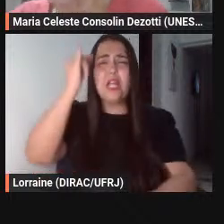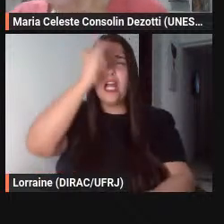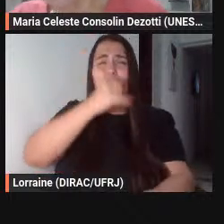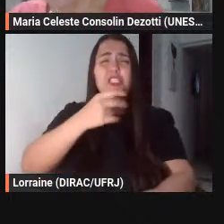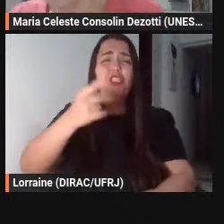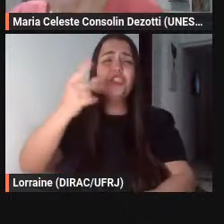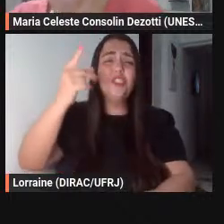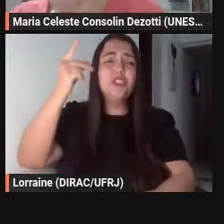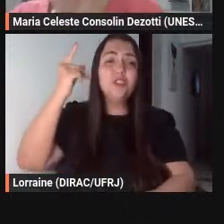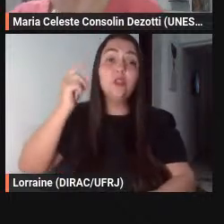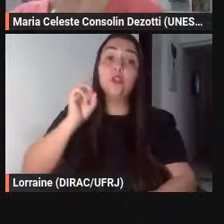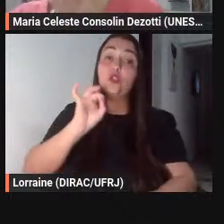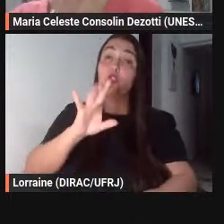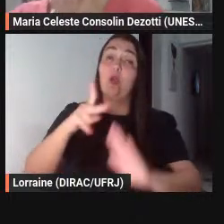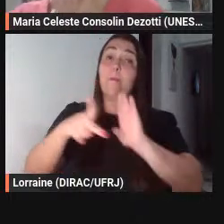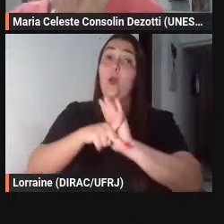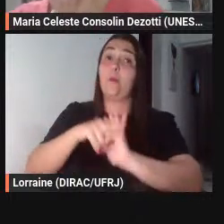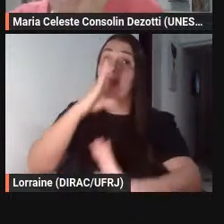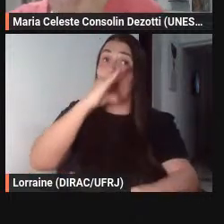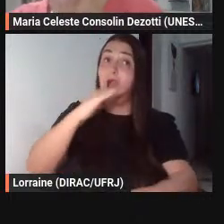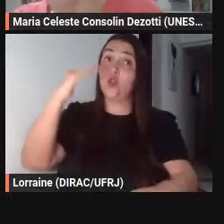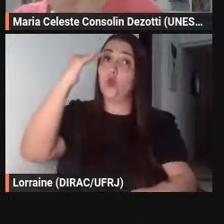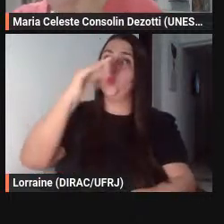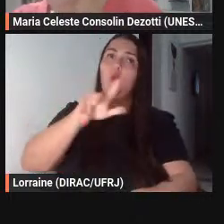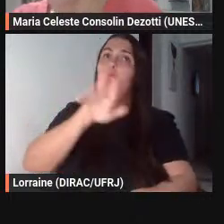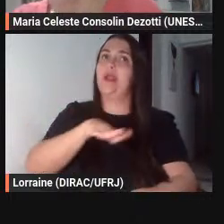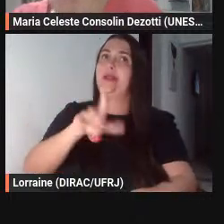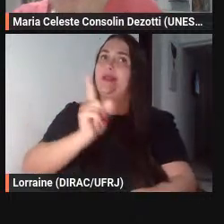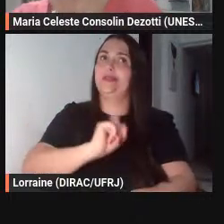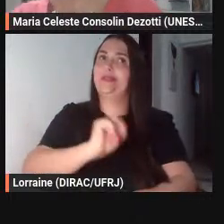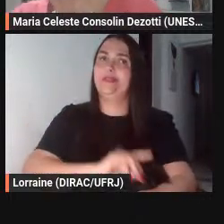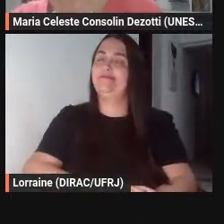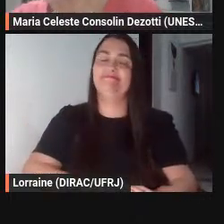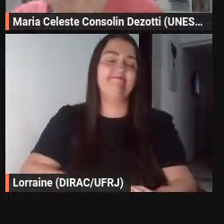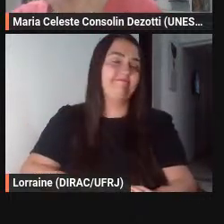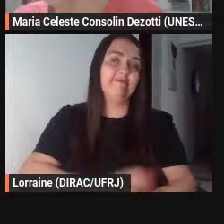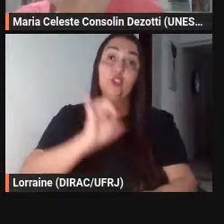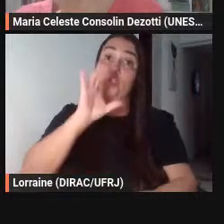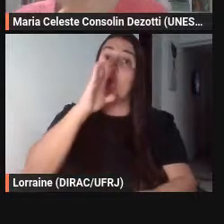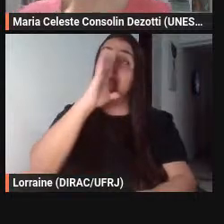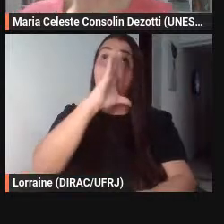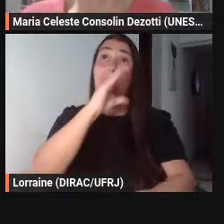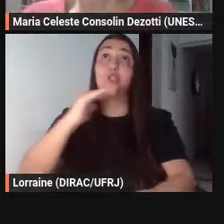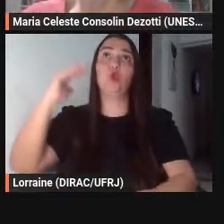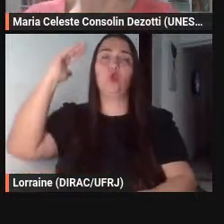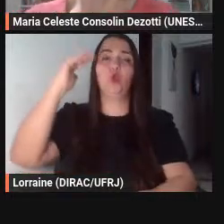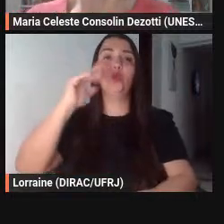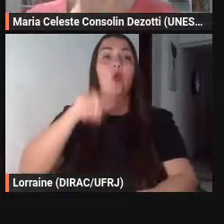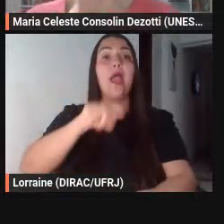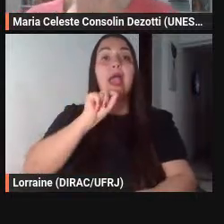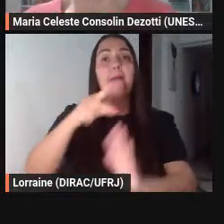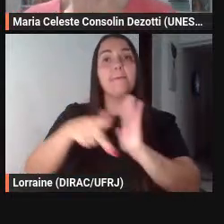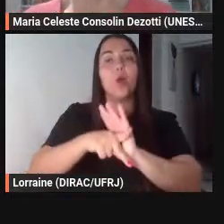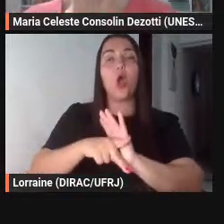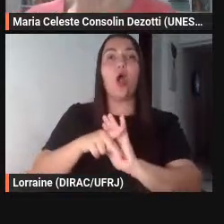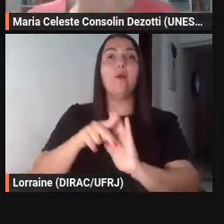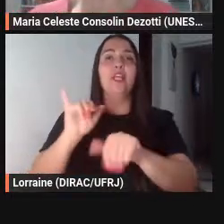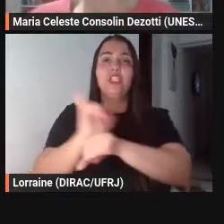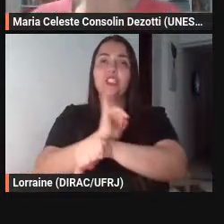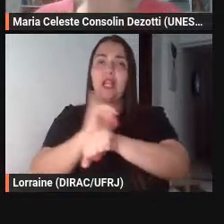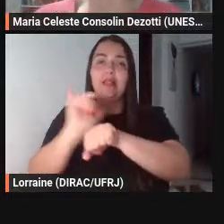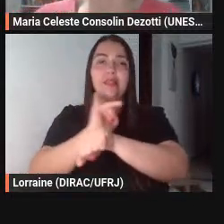de adulto não é coisa de criança tá é coisa de adulto é recurso retórico é estratégia